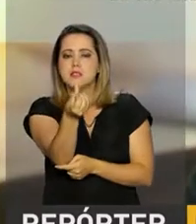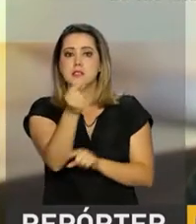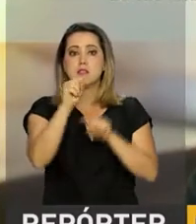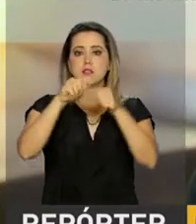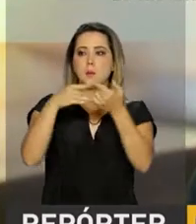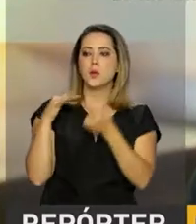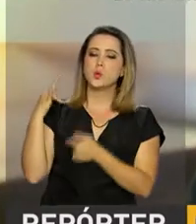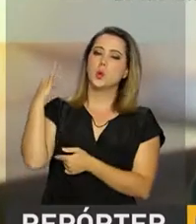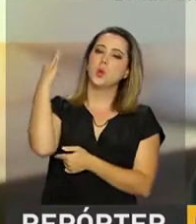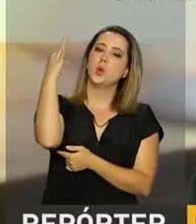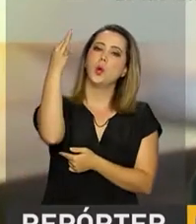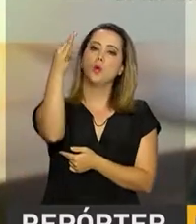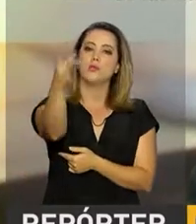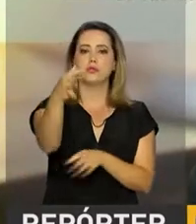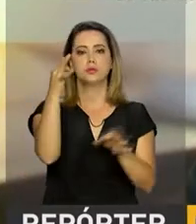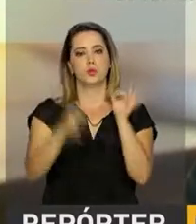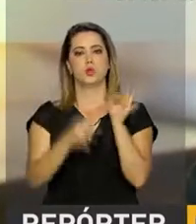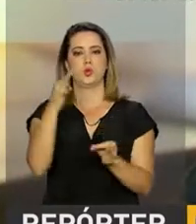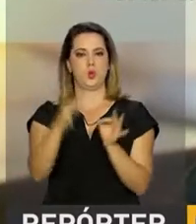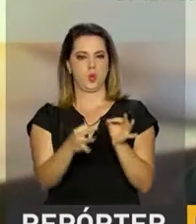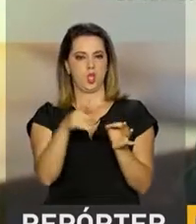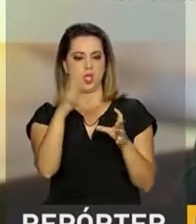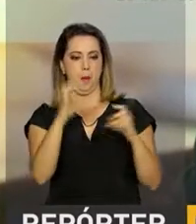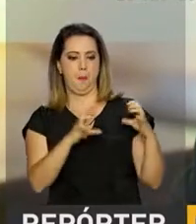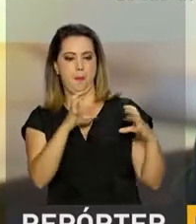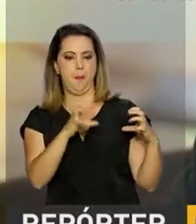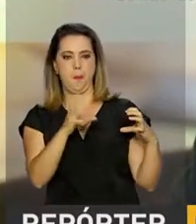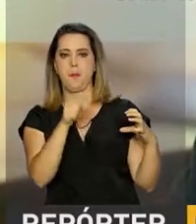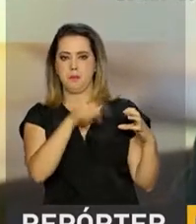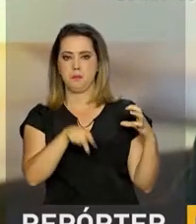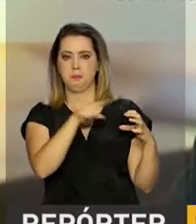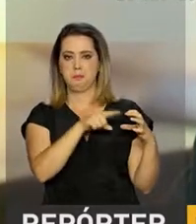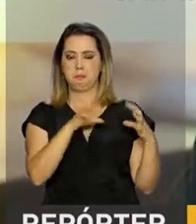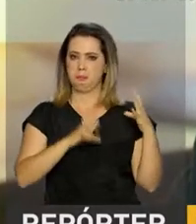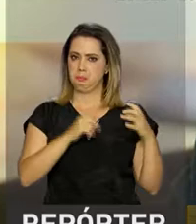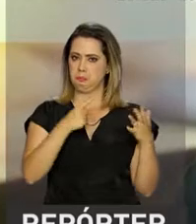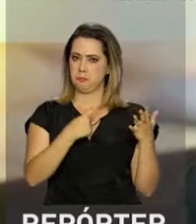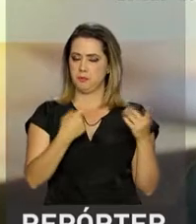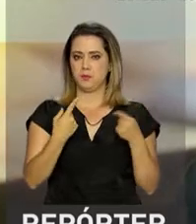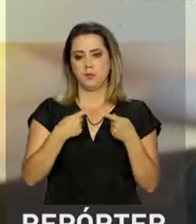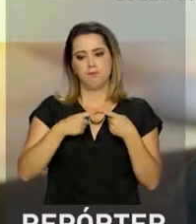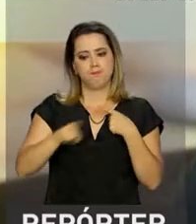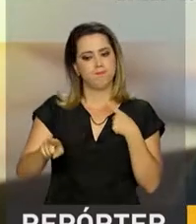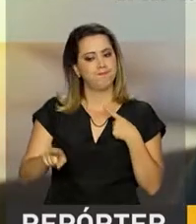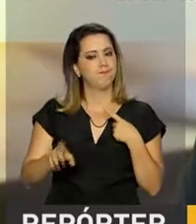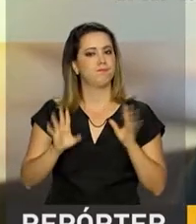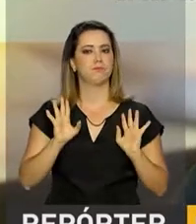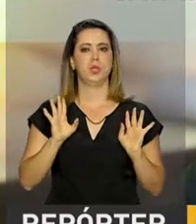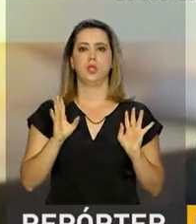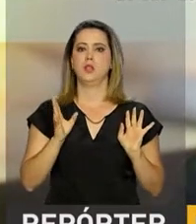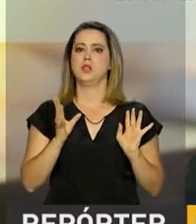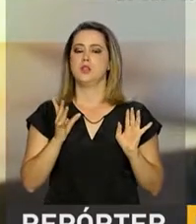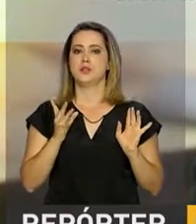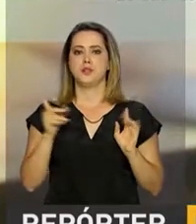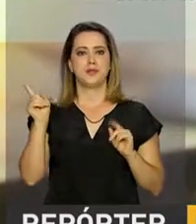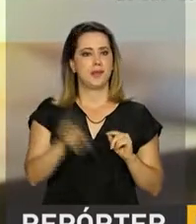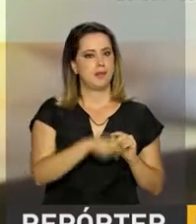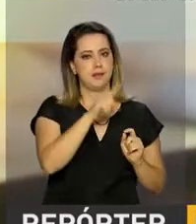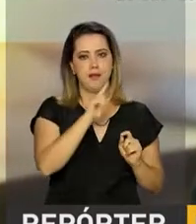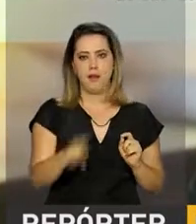litígio, esse acordo coletivo era tornado nulo e se impõe